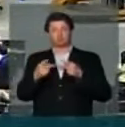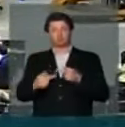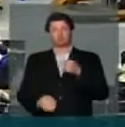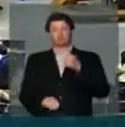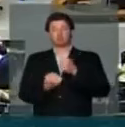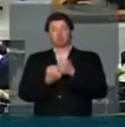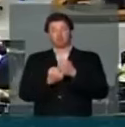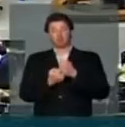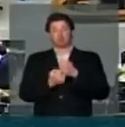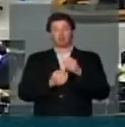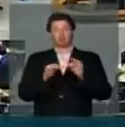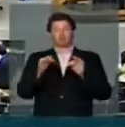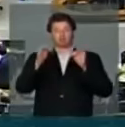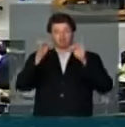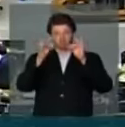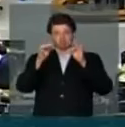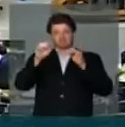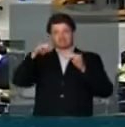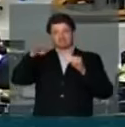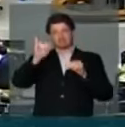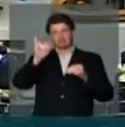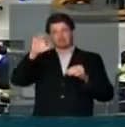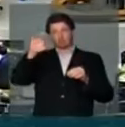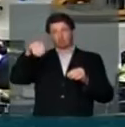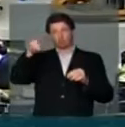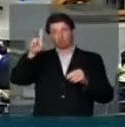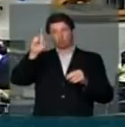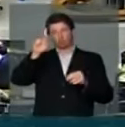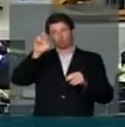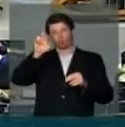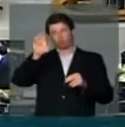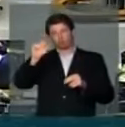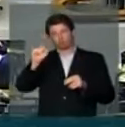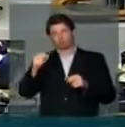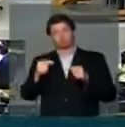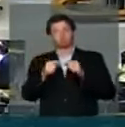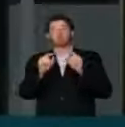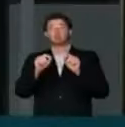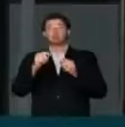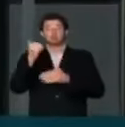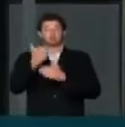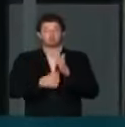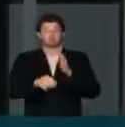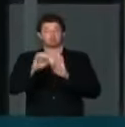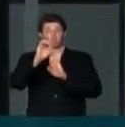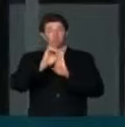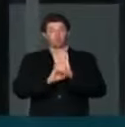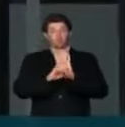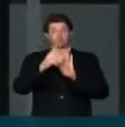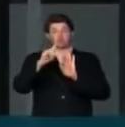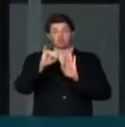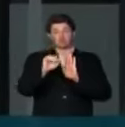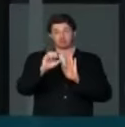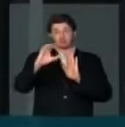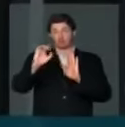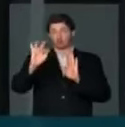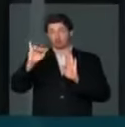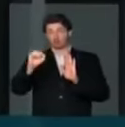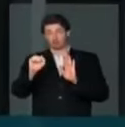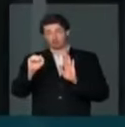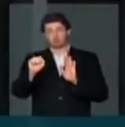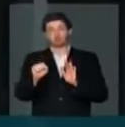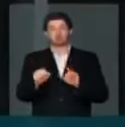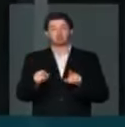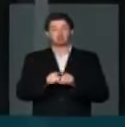Desenvolvimento Tecnológico da Indústria de Semicondutores, consiste na isenção de PIS, COFINS